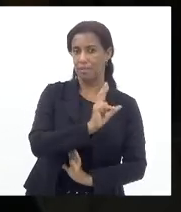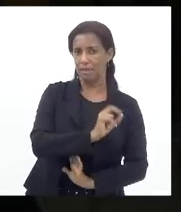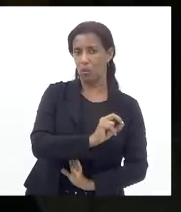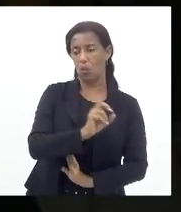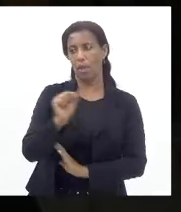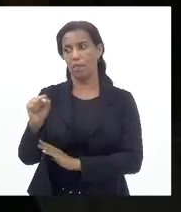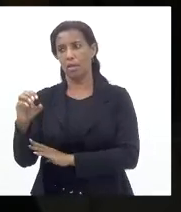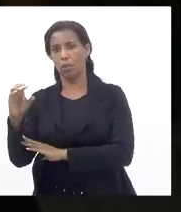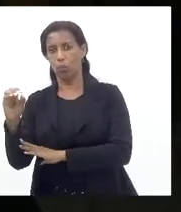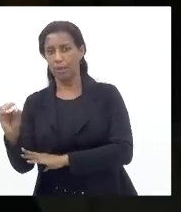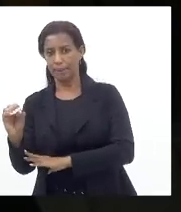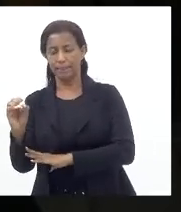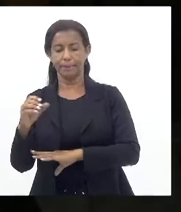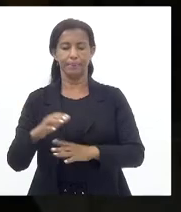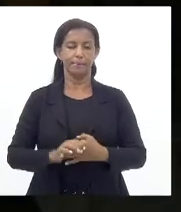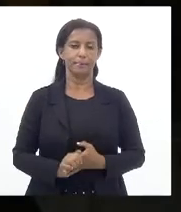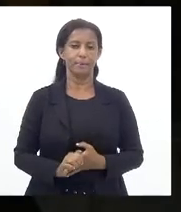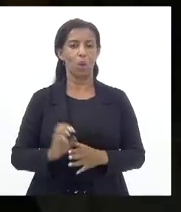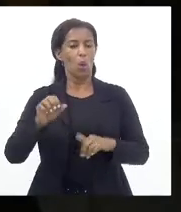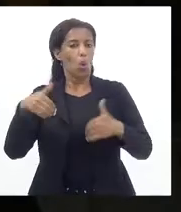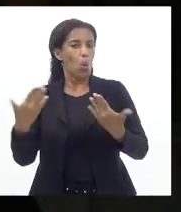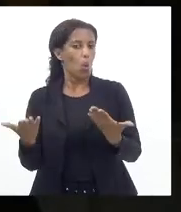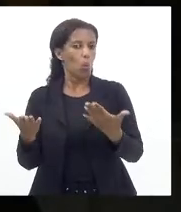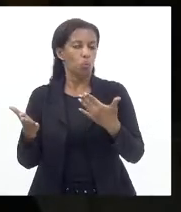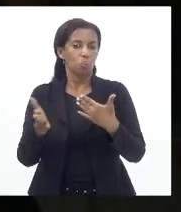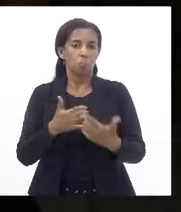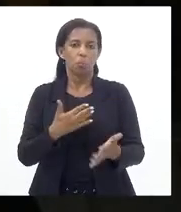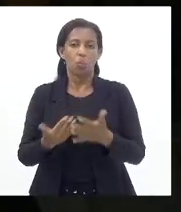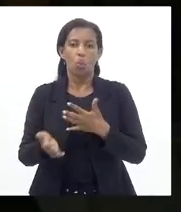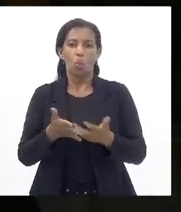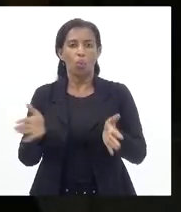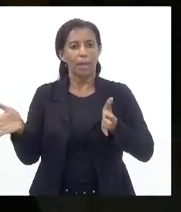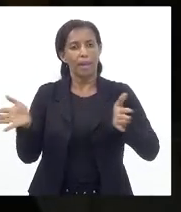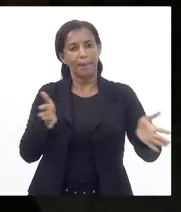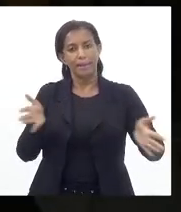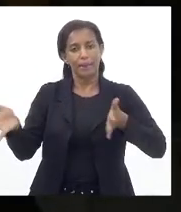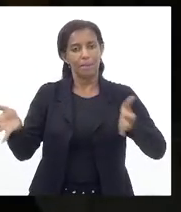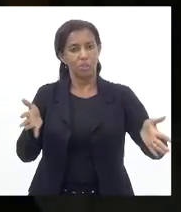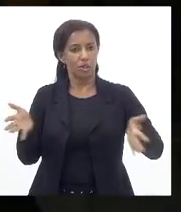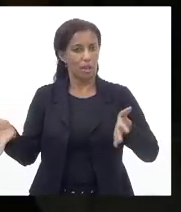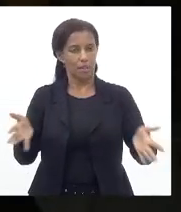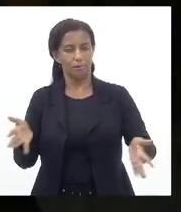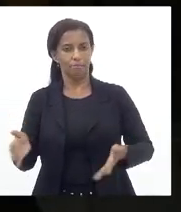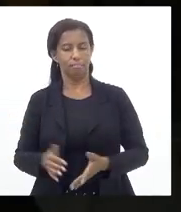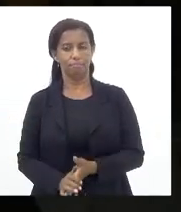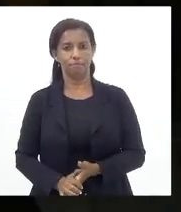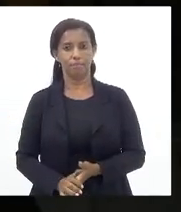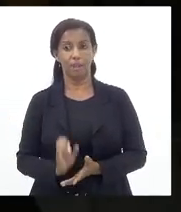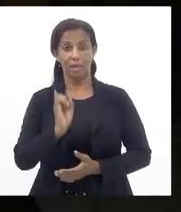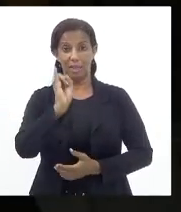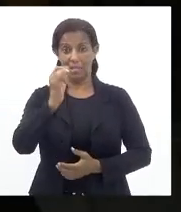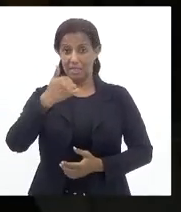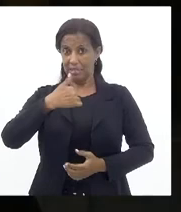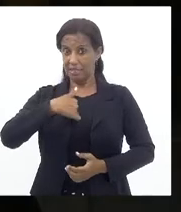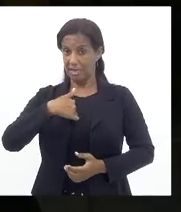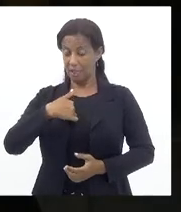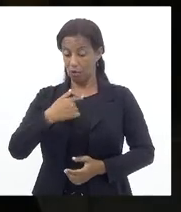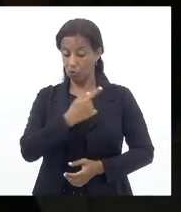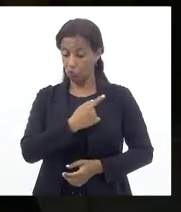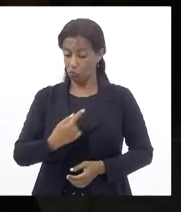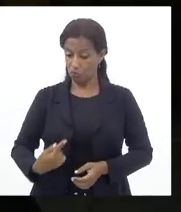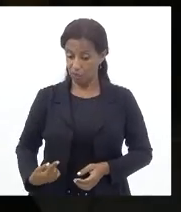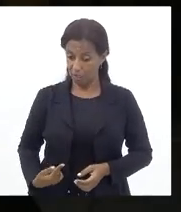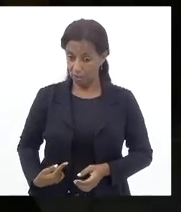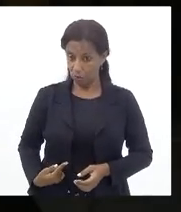Ou 80 Ou em qualquer Valor intermediário Se eu fosse O governador